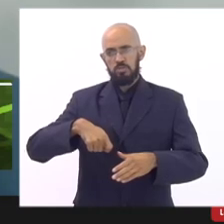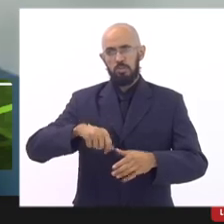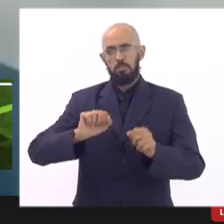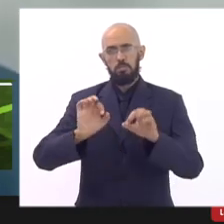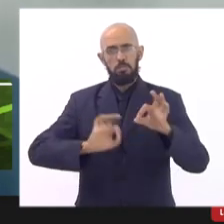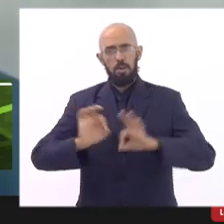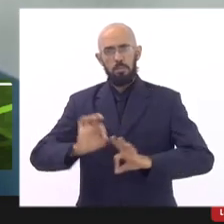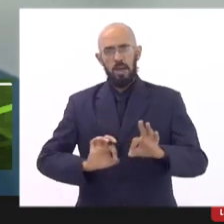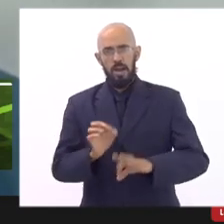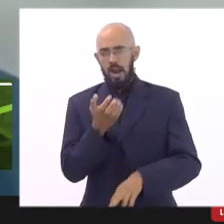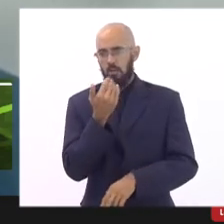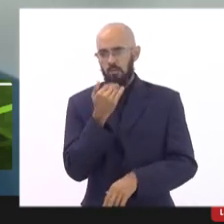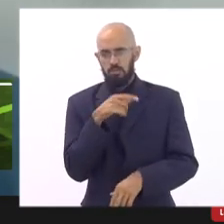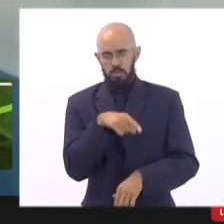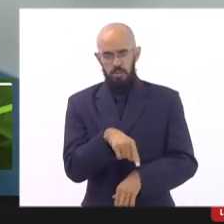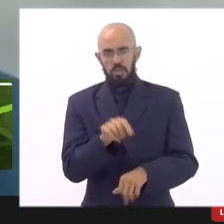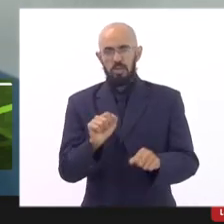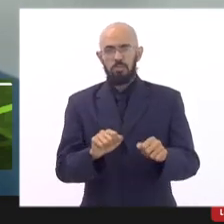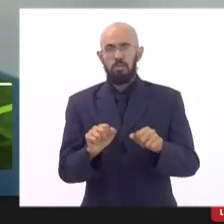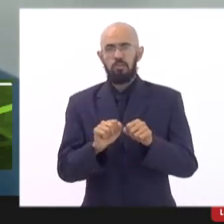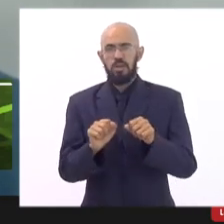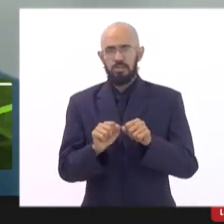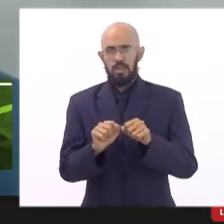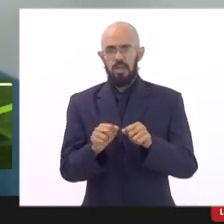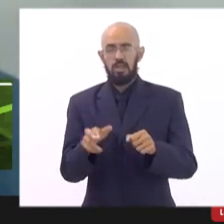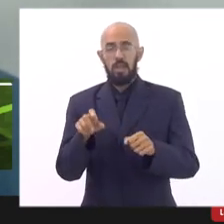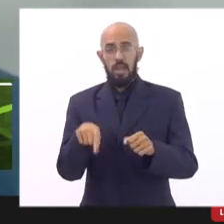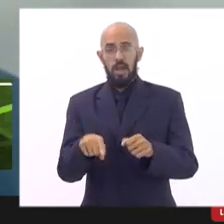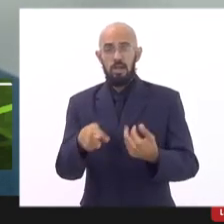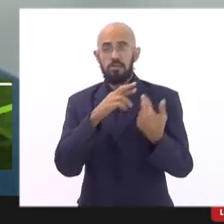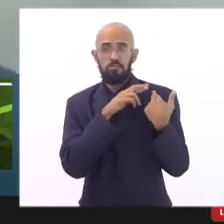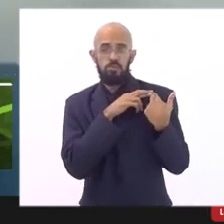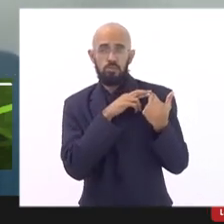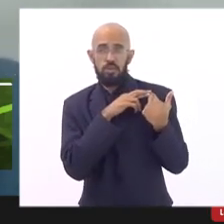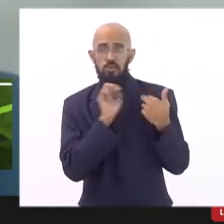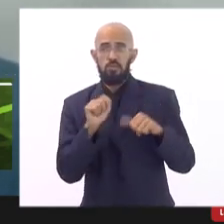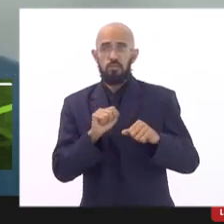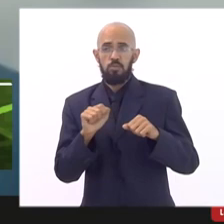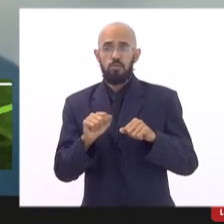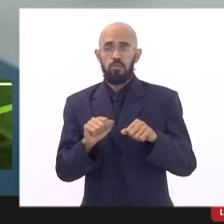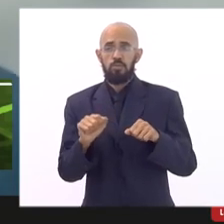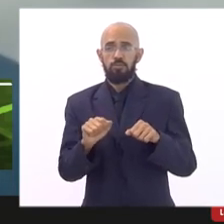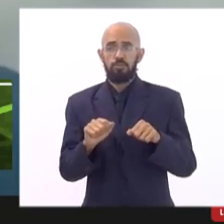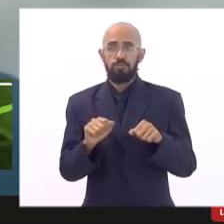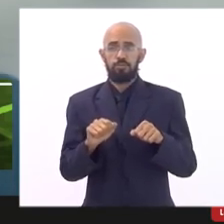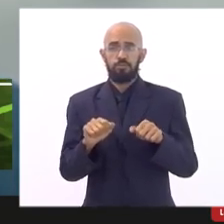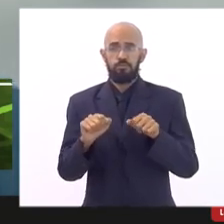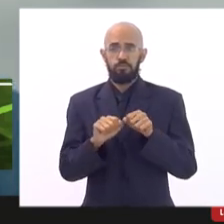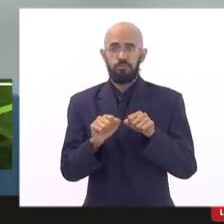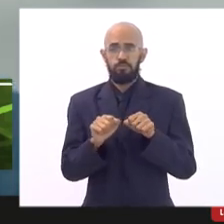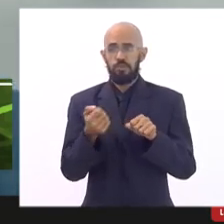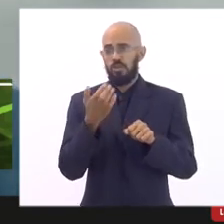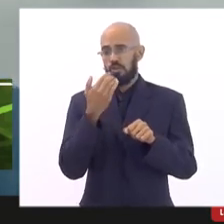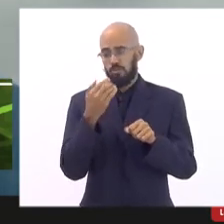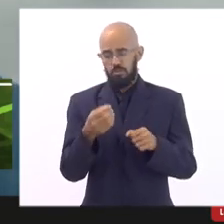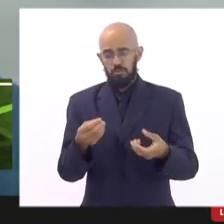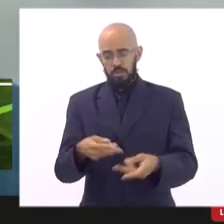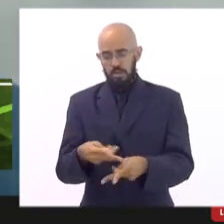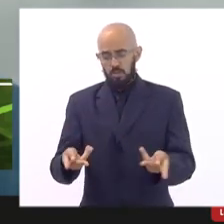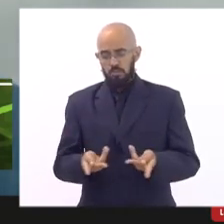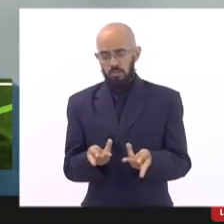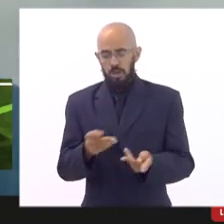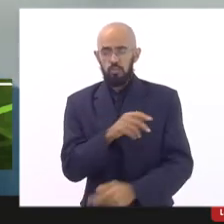manipuladoras desses alimentos que vão ser então as responsáveis por fazer a comida chegar no prato